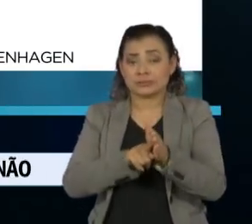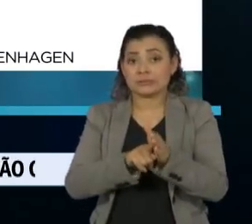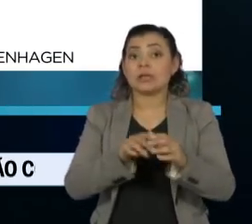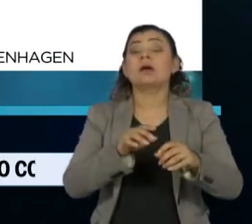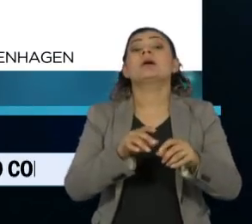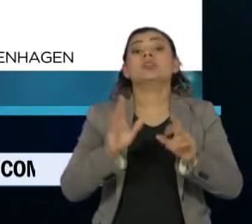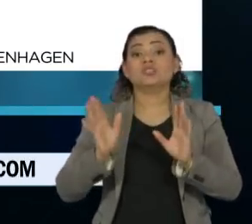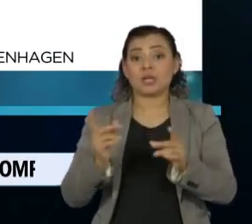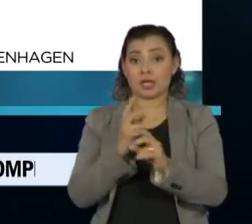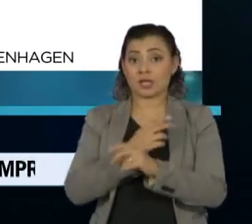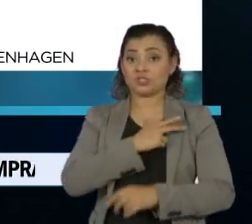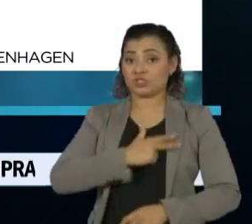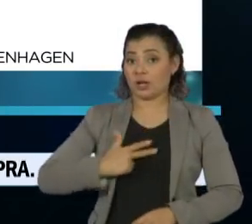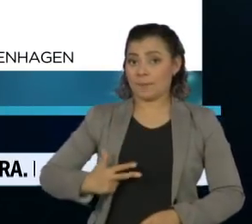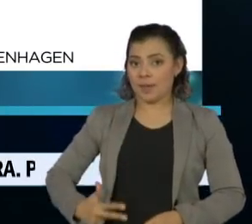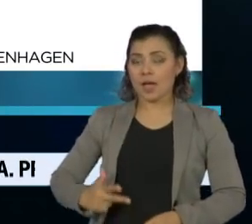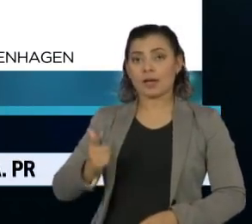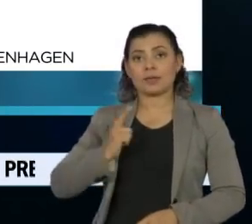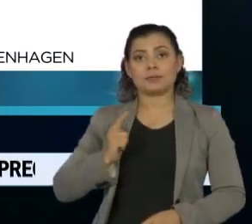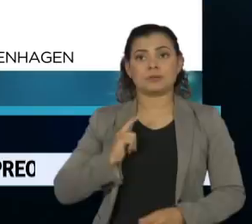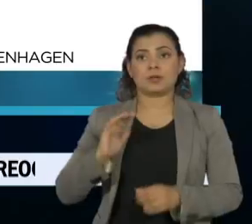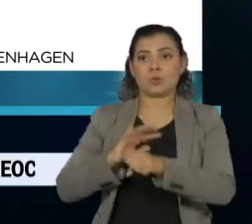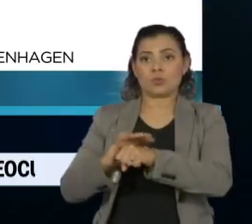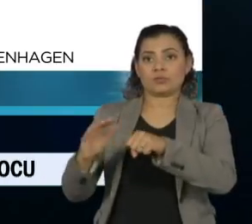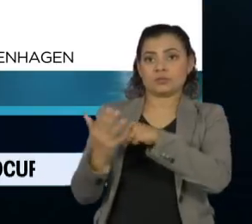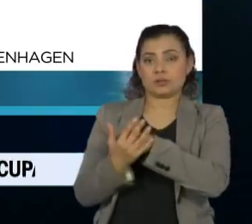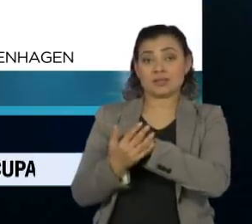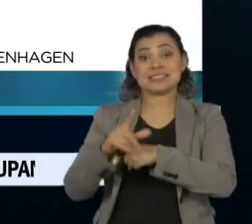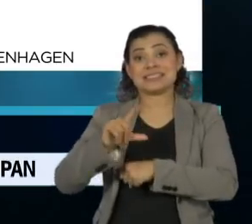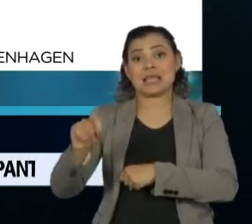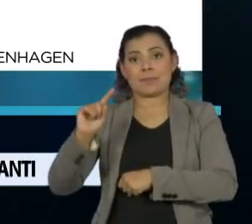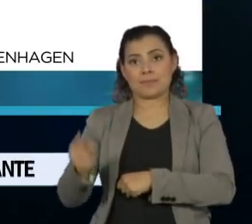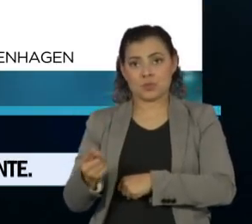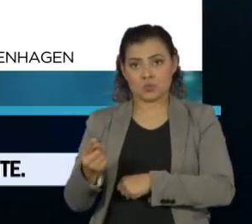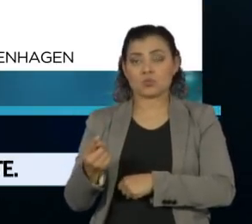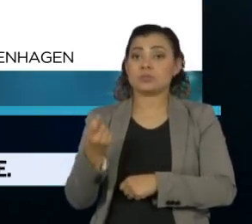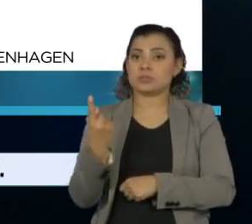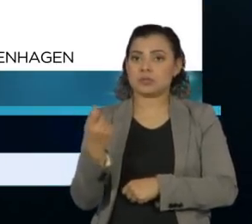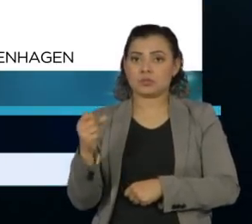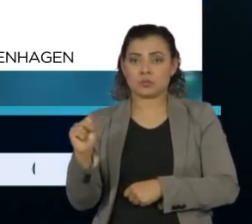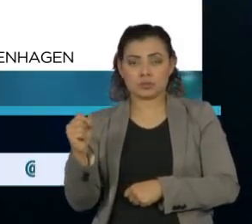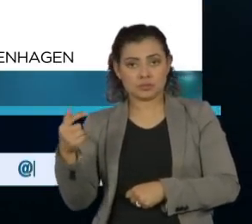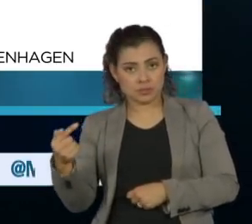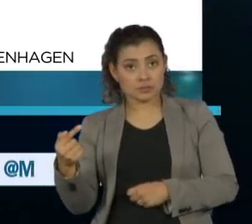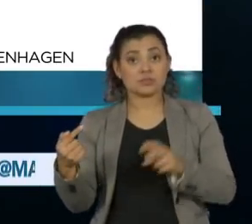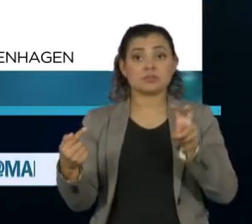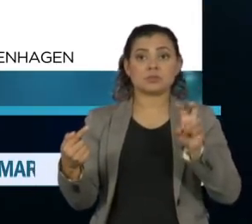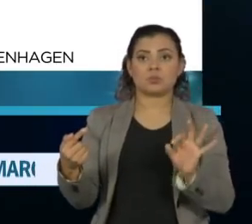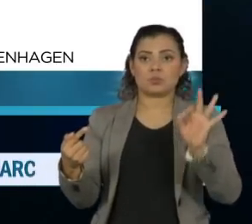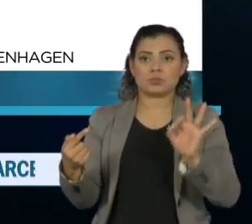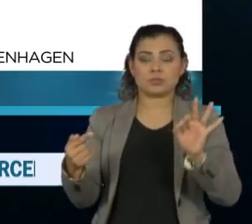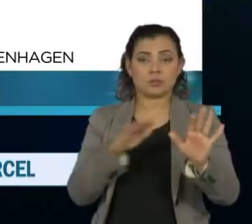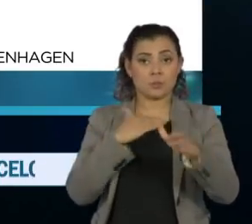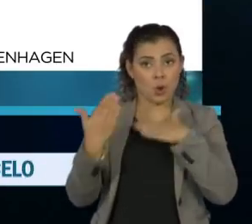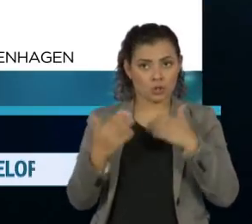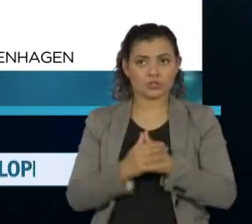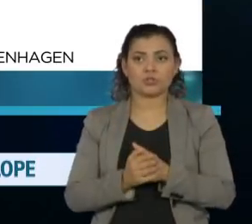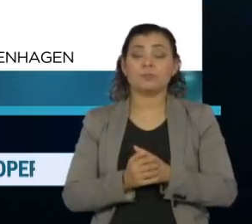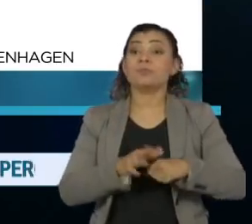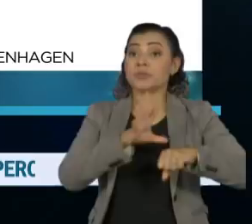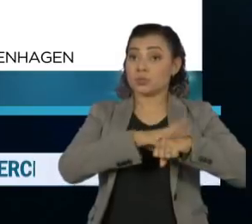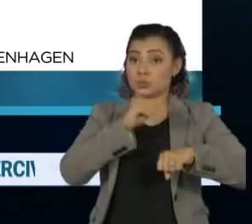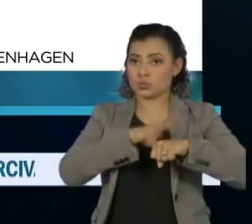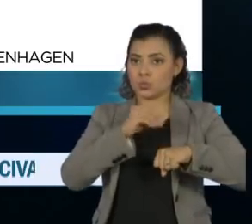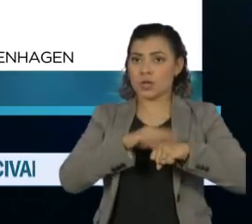187 casos de covid-19 a cada 100 mil habitantes e taxa de letalidade de 5%. Já a Suécia